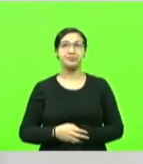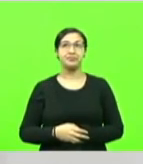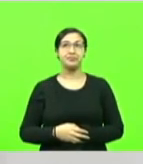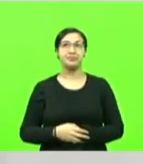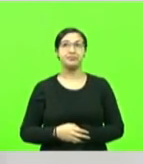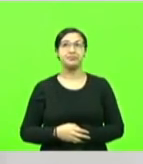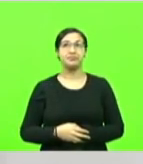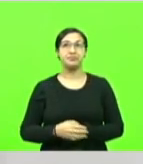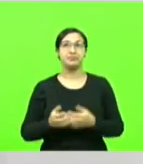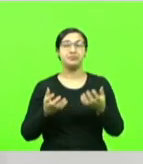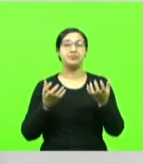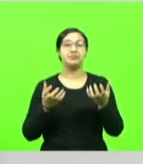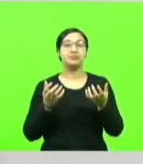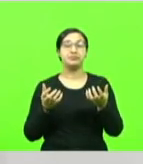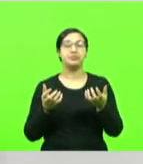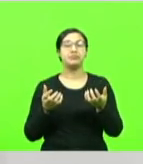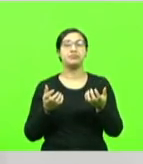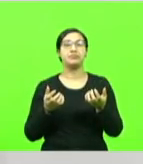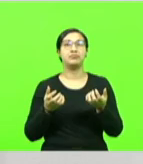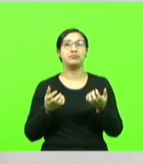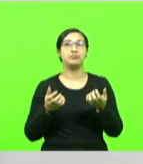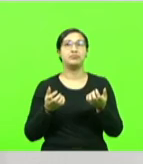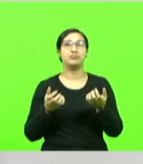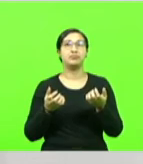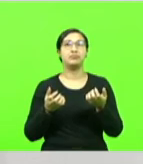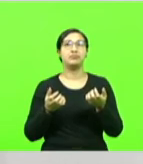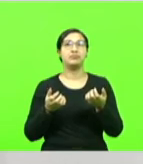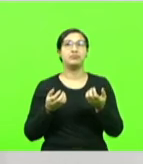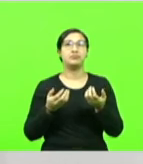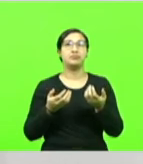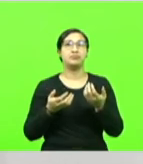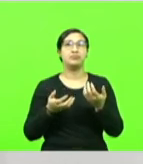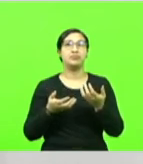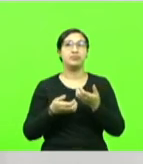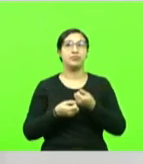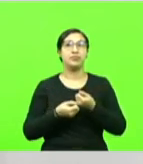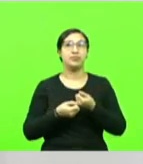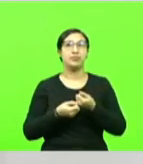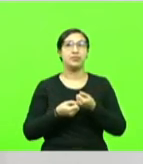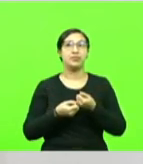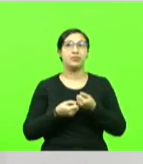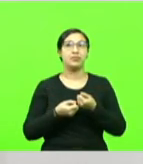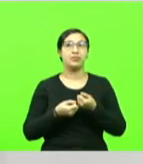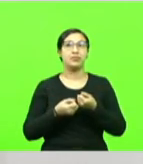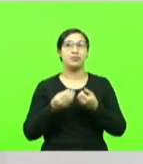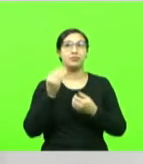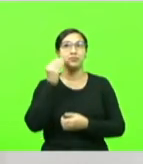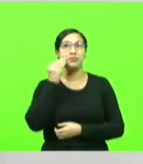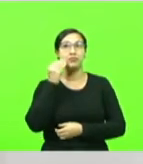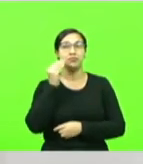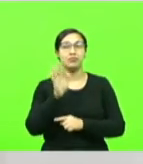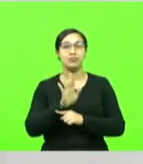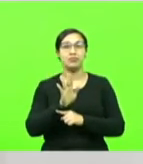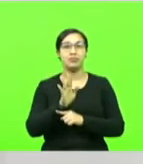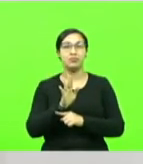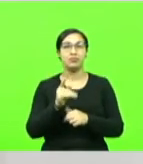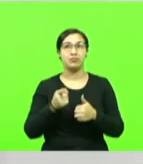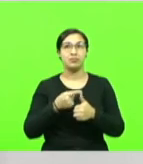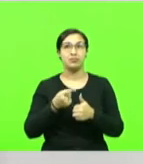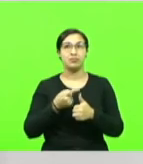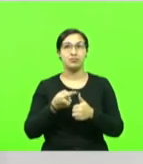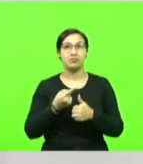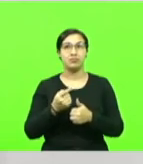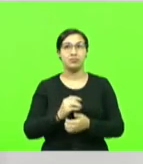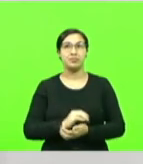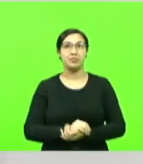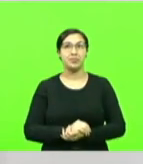não esse, o vídeo, o vídeo 1. Eu queria compartilhar com